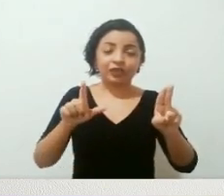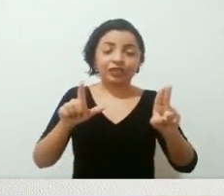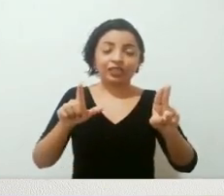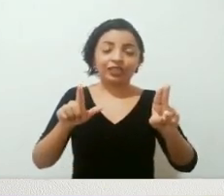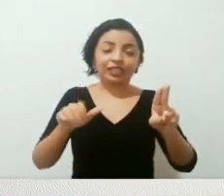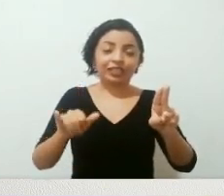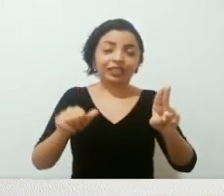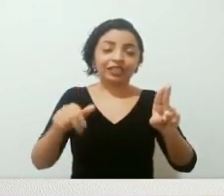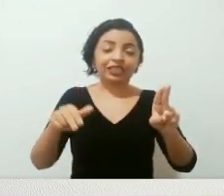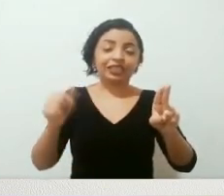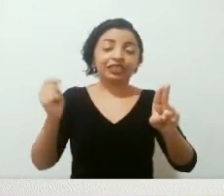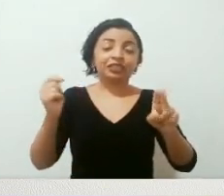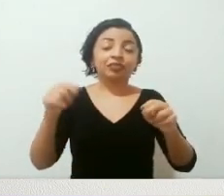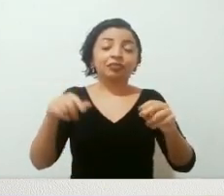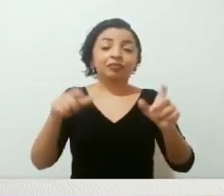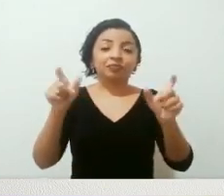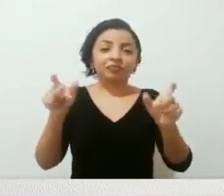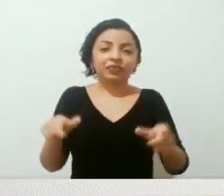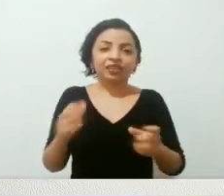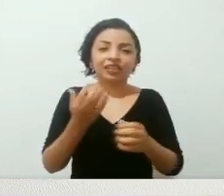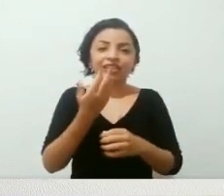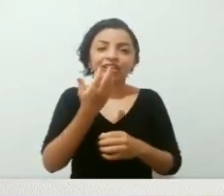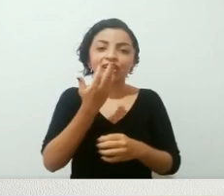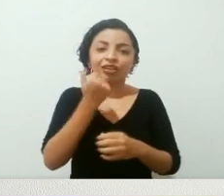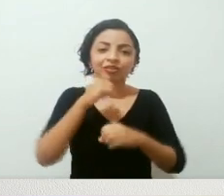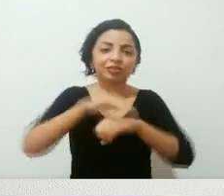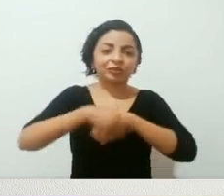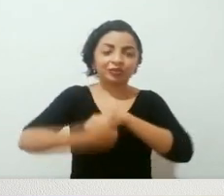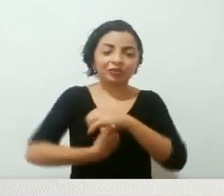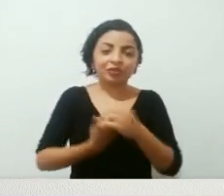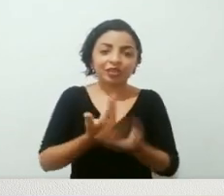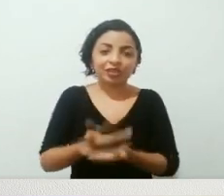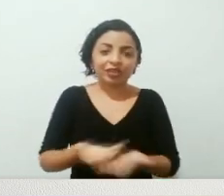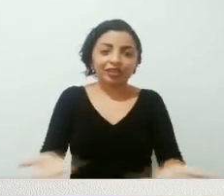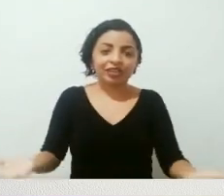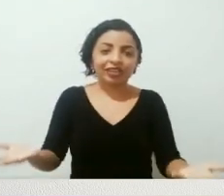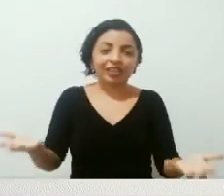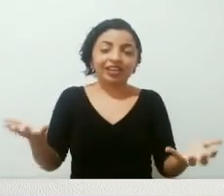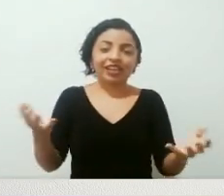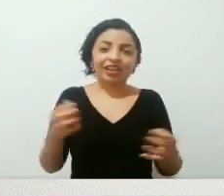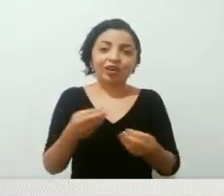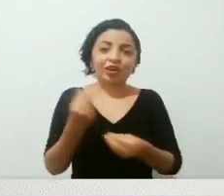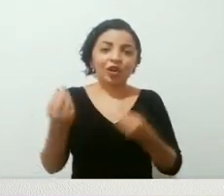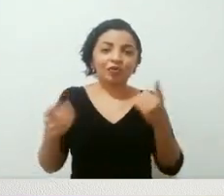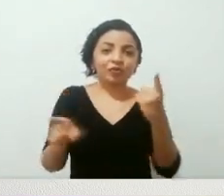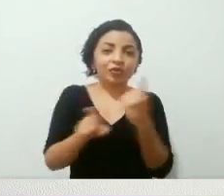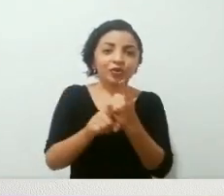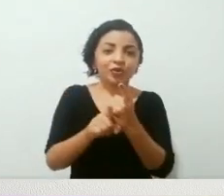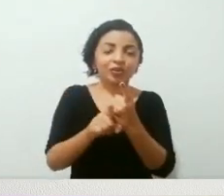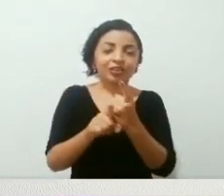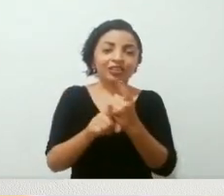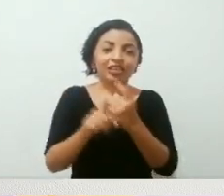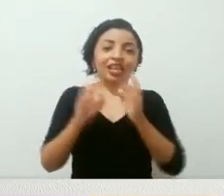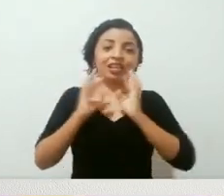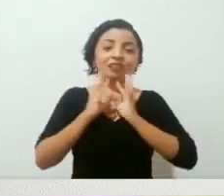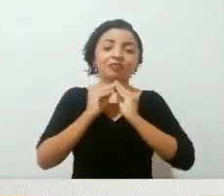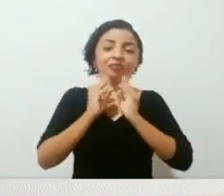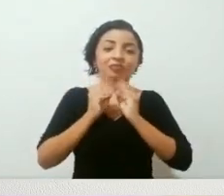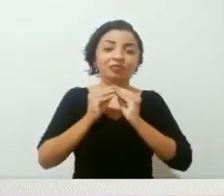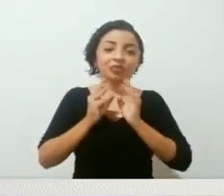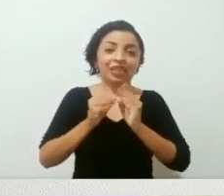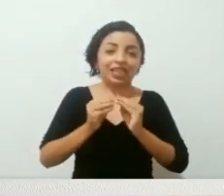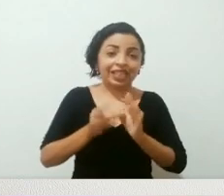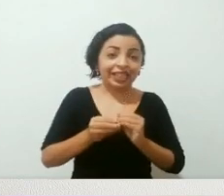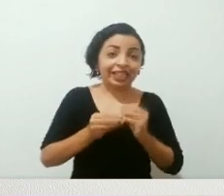livro, mais pro terço final do livro, que é de fato a melhor cena, porque ela sintetiza até agora, tudo que aconteceu nos